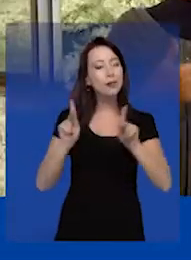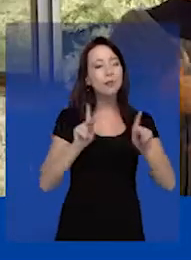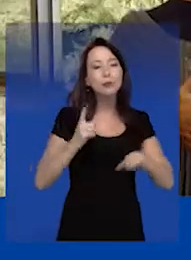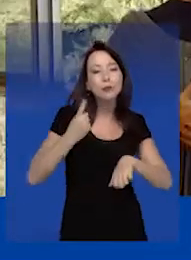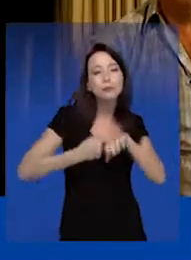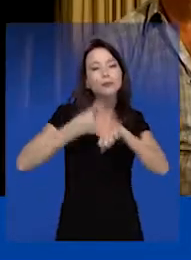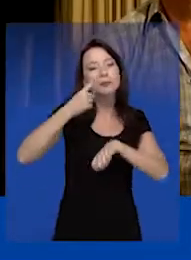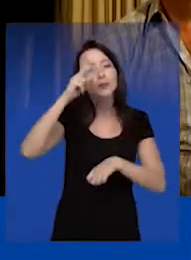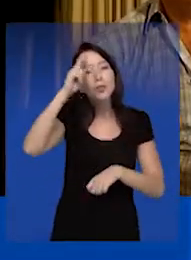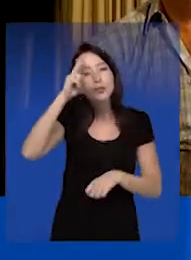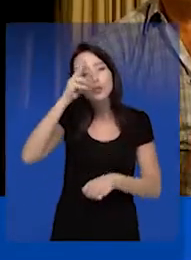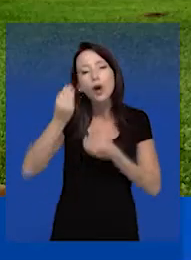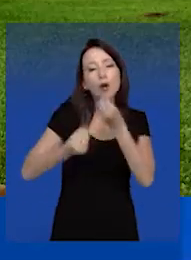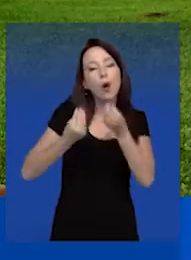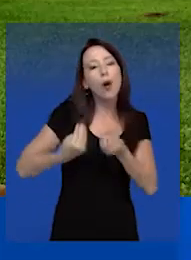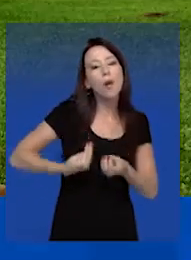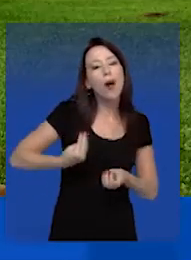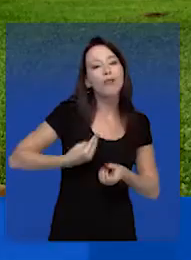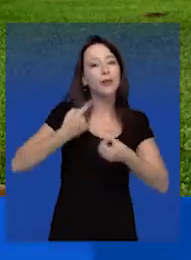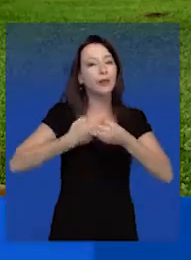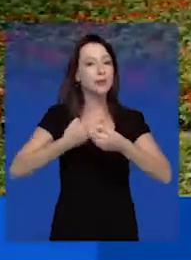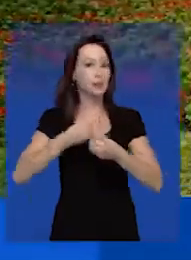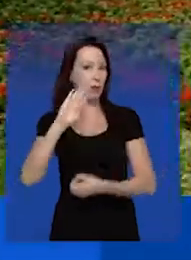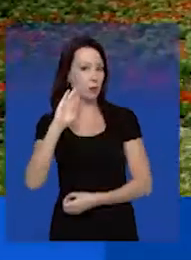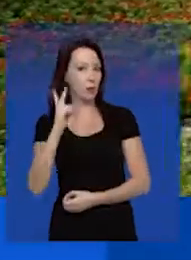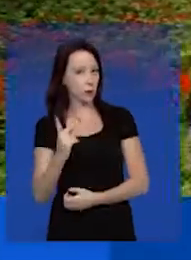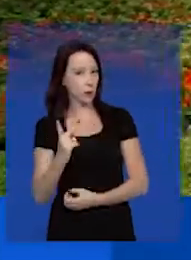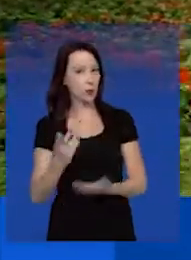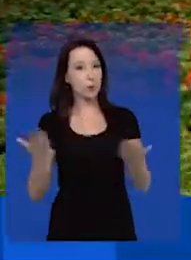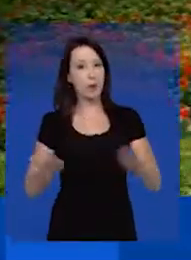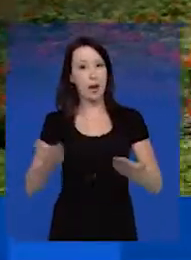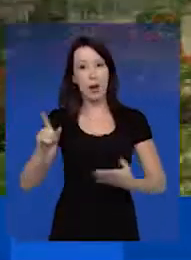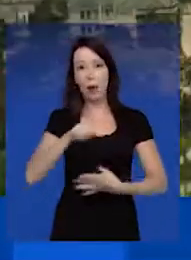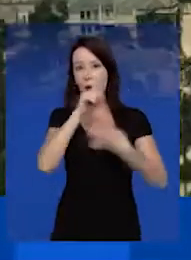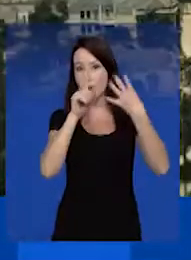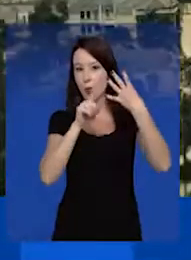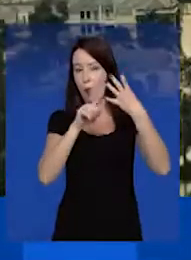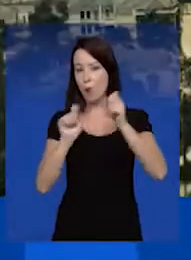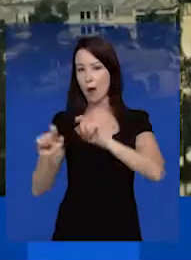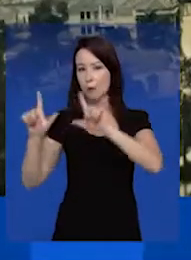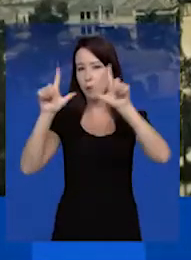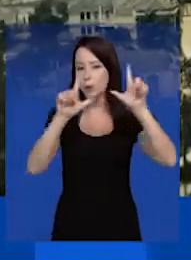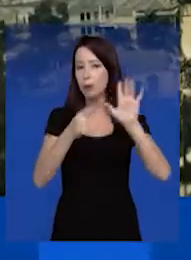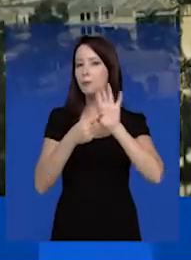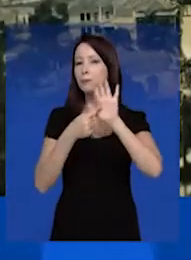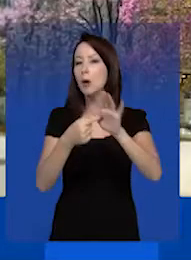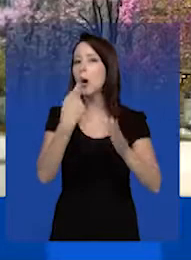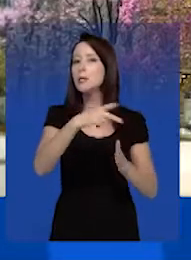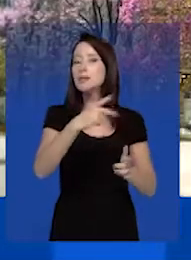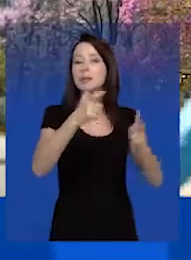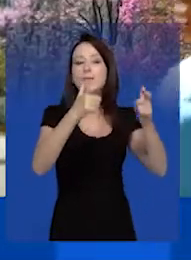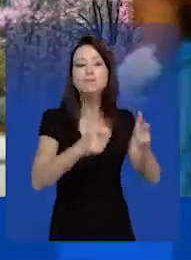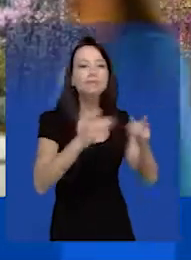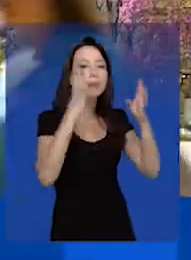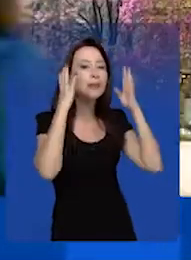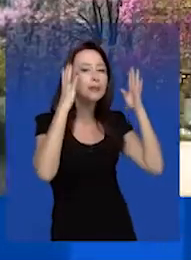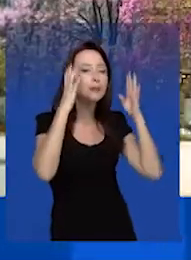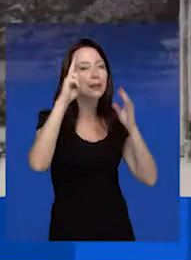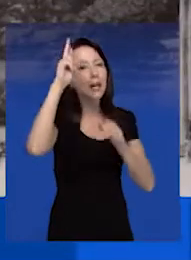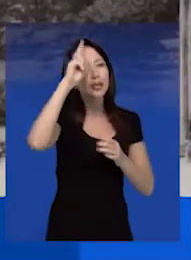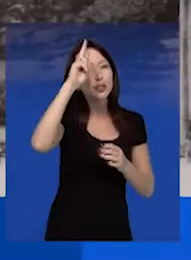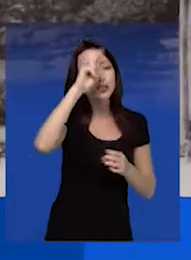fez e faz parte do cotidiano da cidade. No quarto programa, a Praça da Liberdade e sua história.